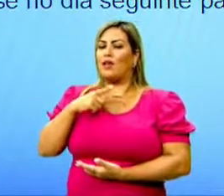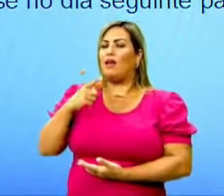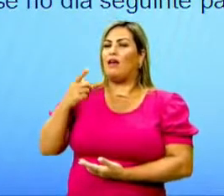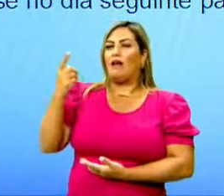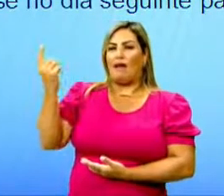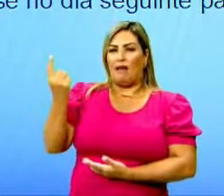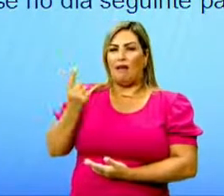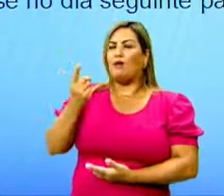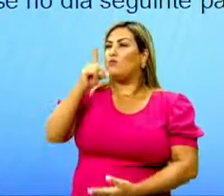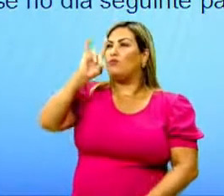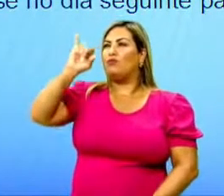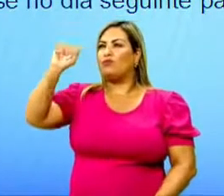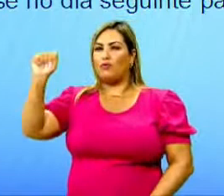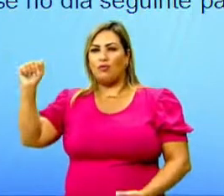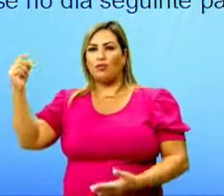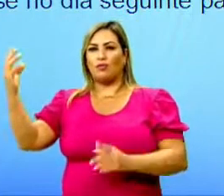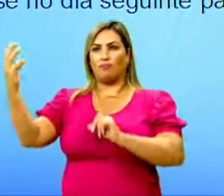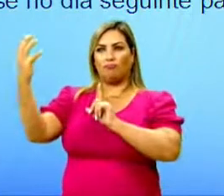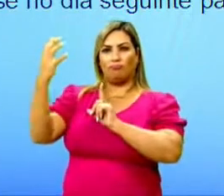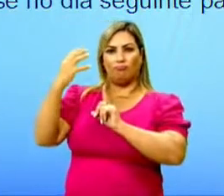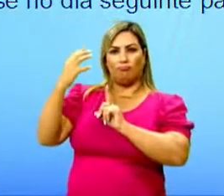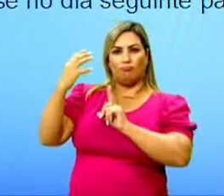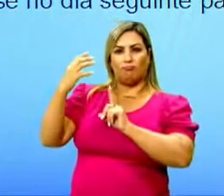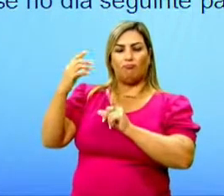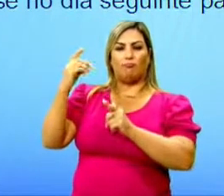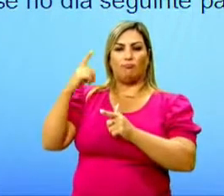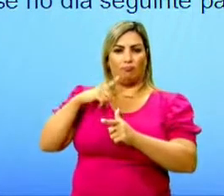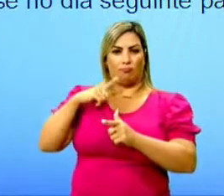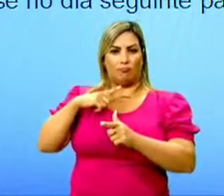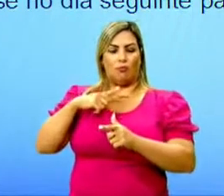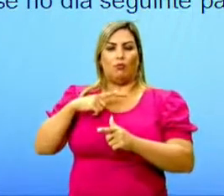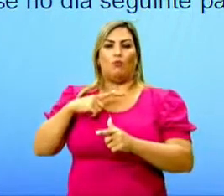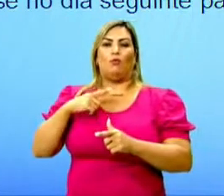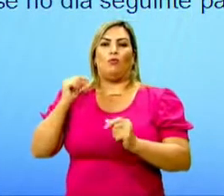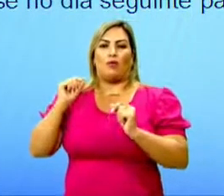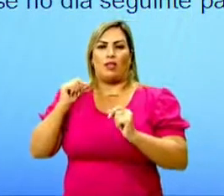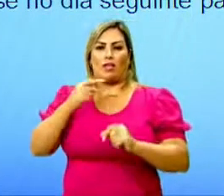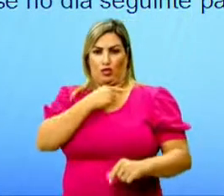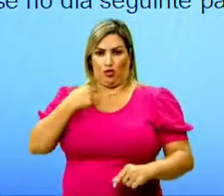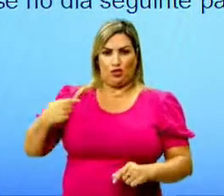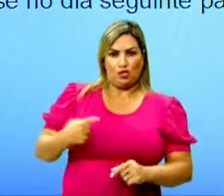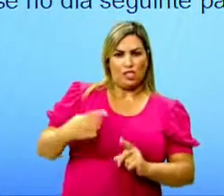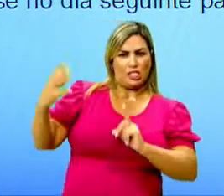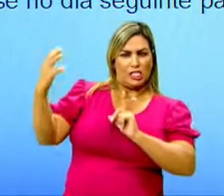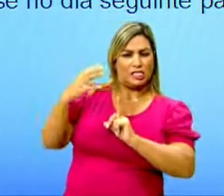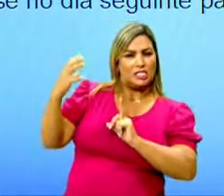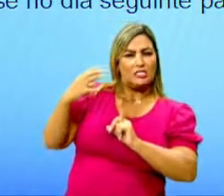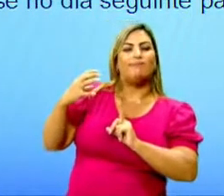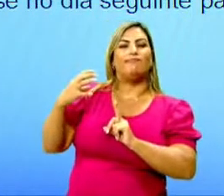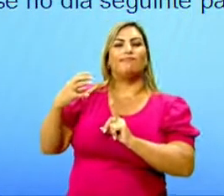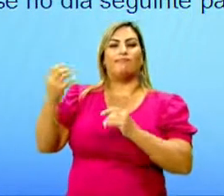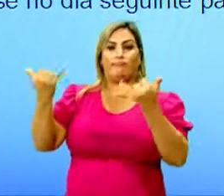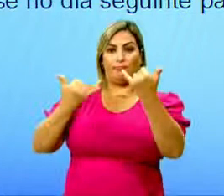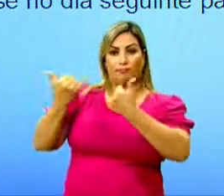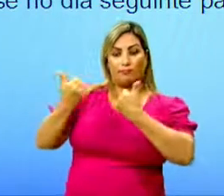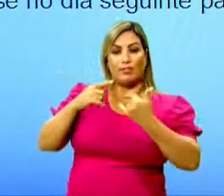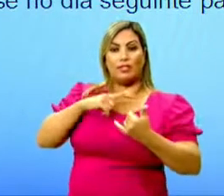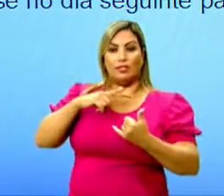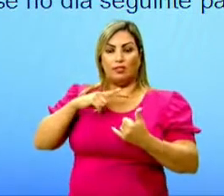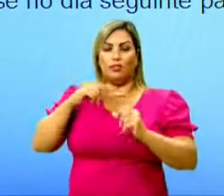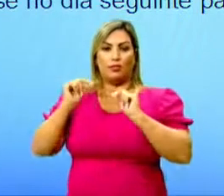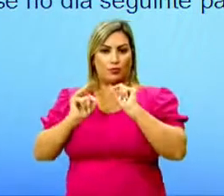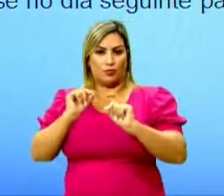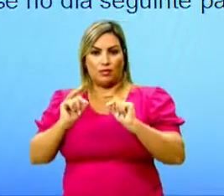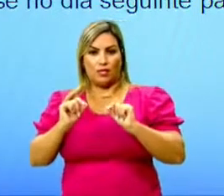começar a exercer sobre mim, uma tortura chinesa. Como casualmente, informou-me, possuía as